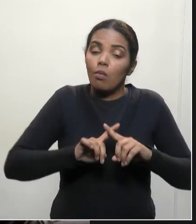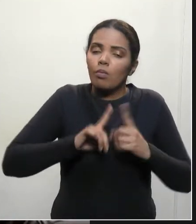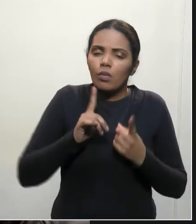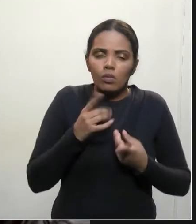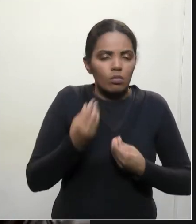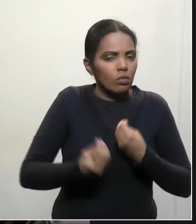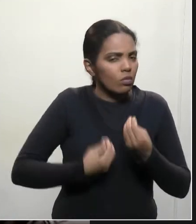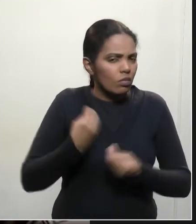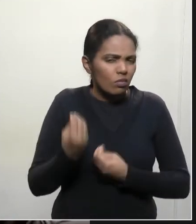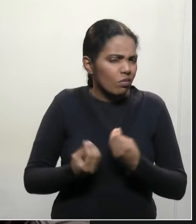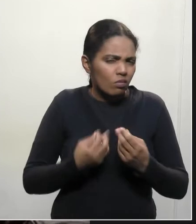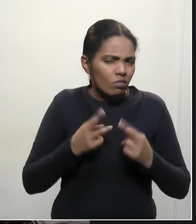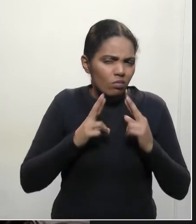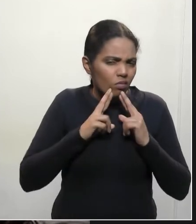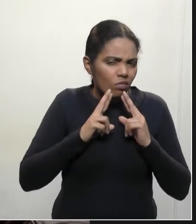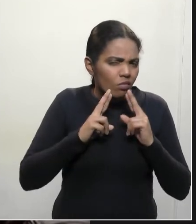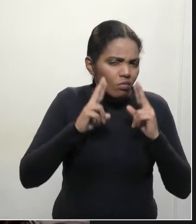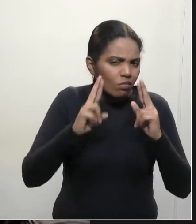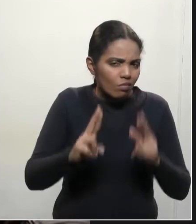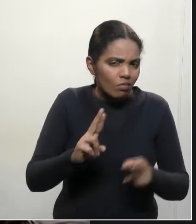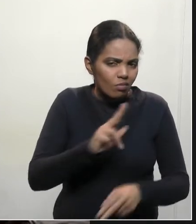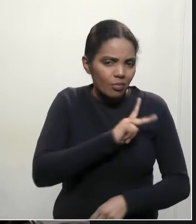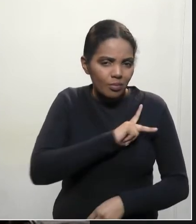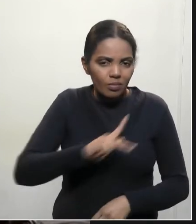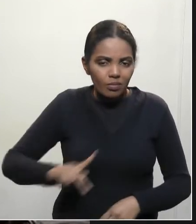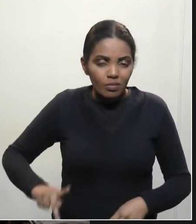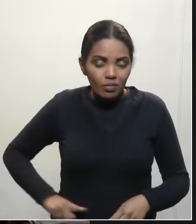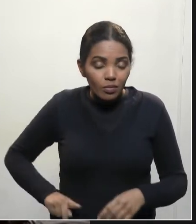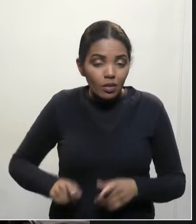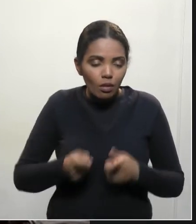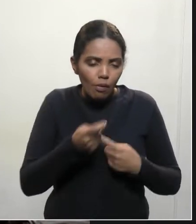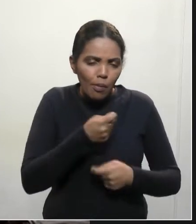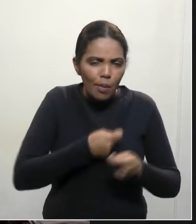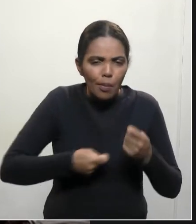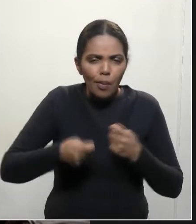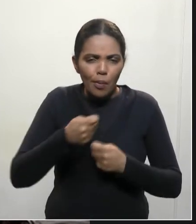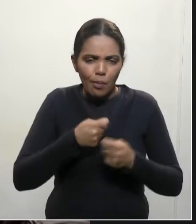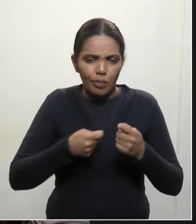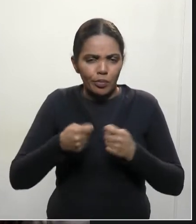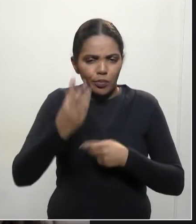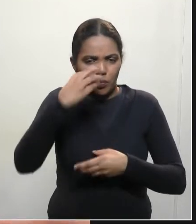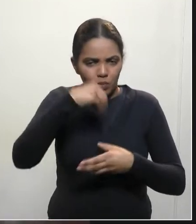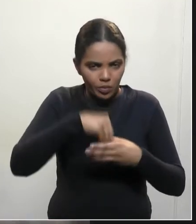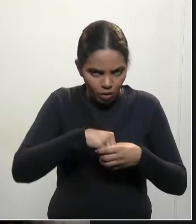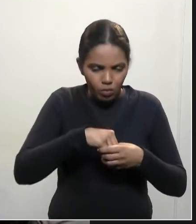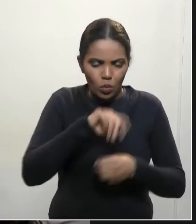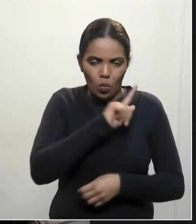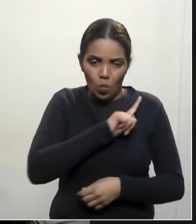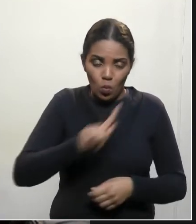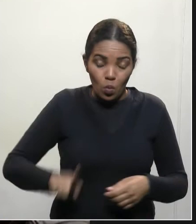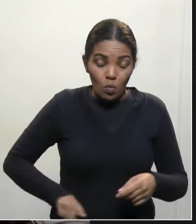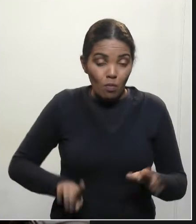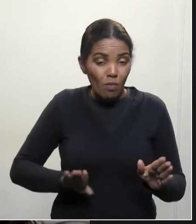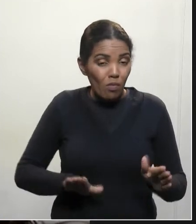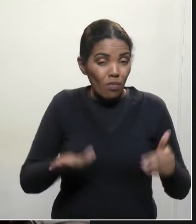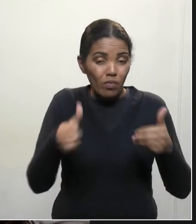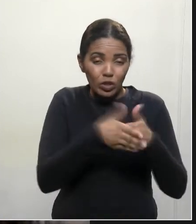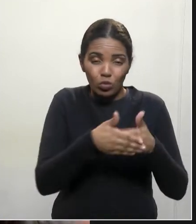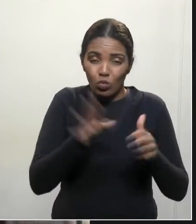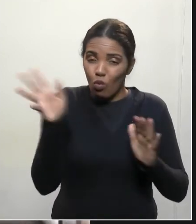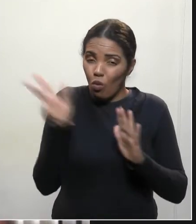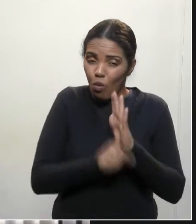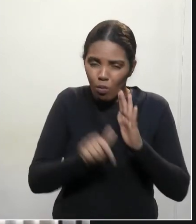de um governo que enxugou a máquina pública, que fechou o ralo da corrupção,